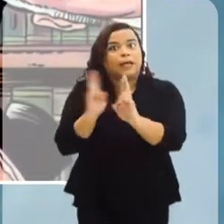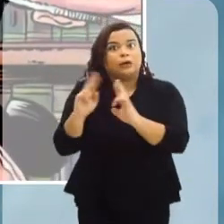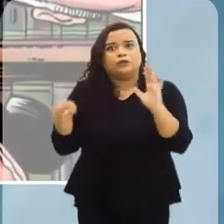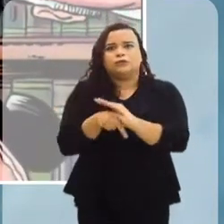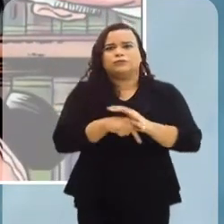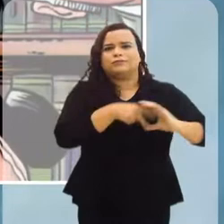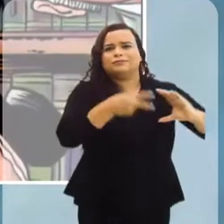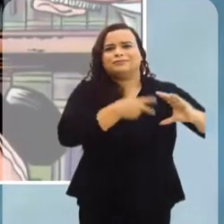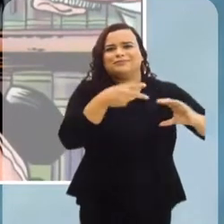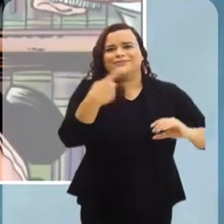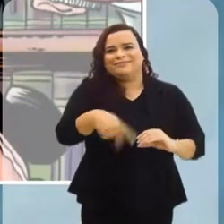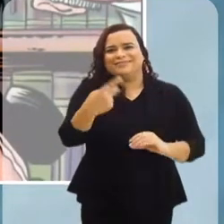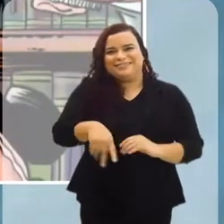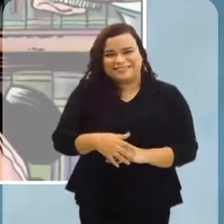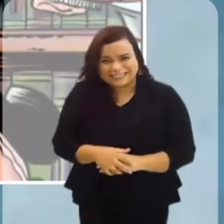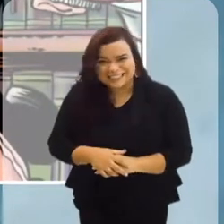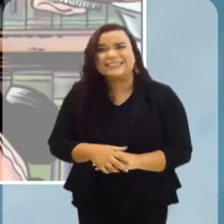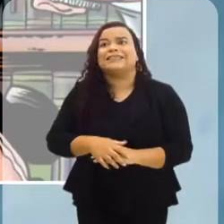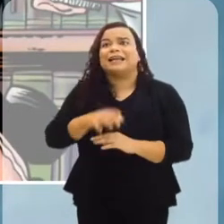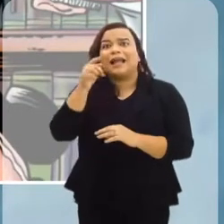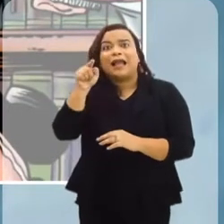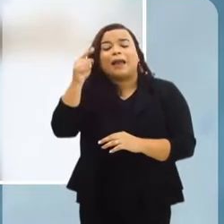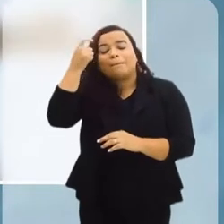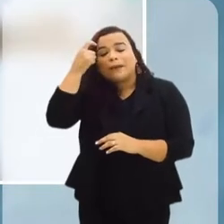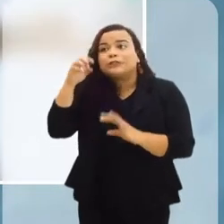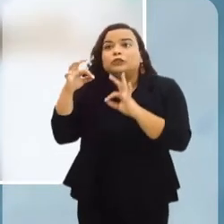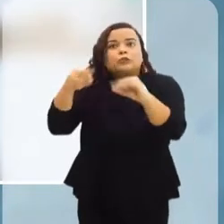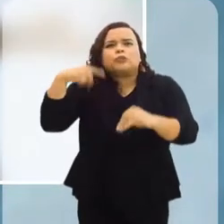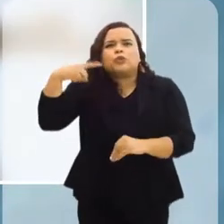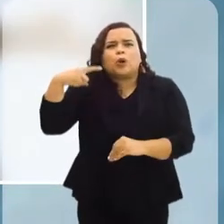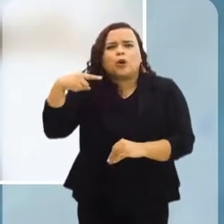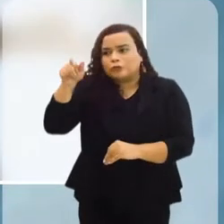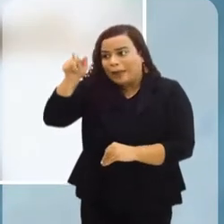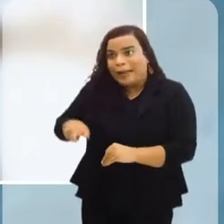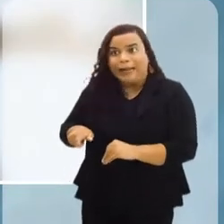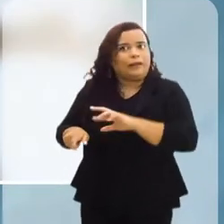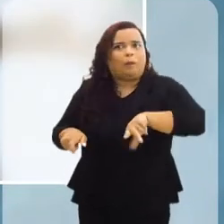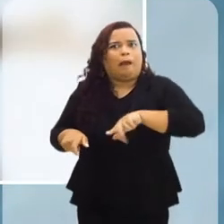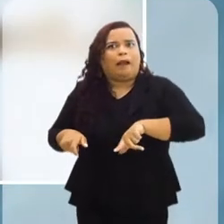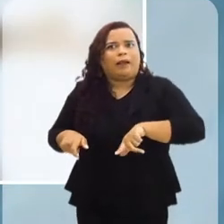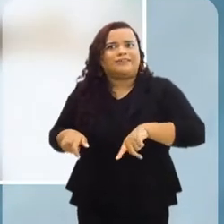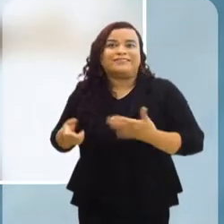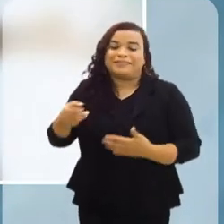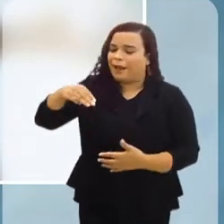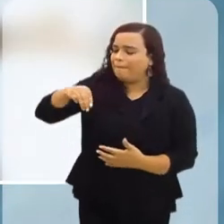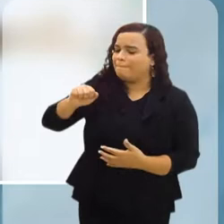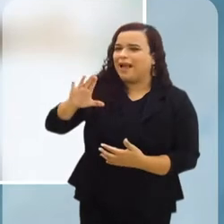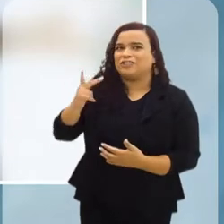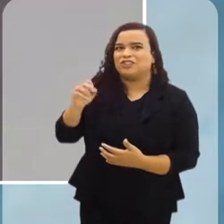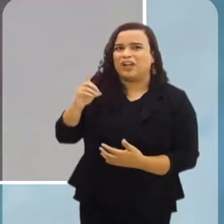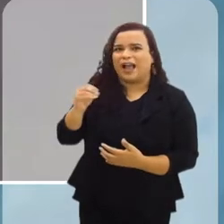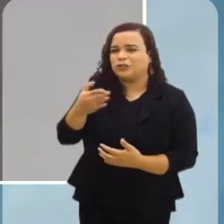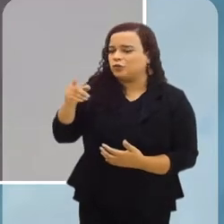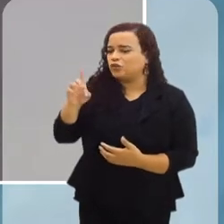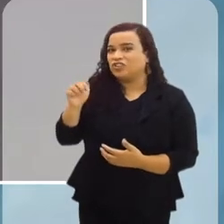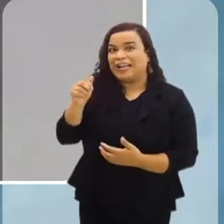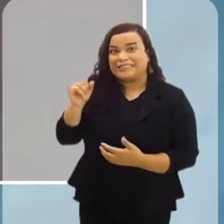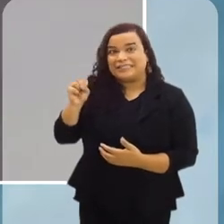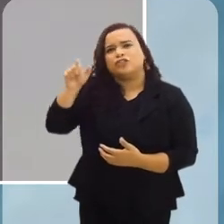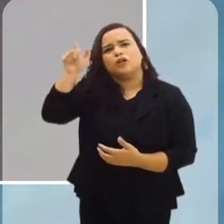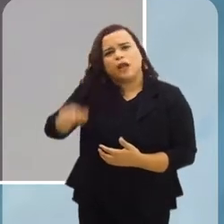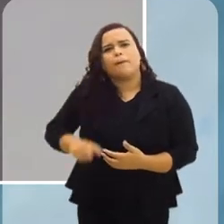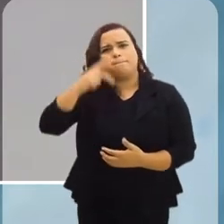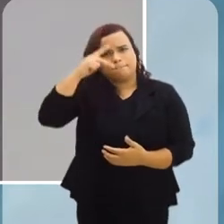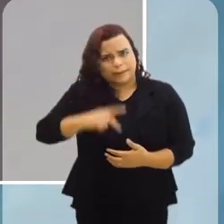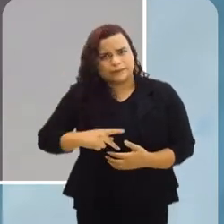sempre com recursos para a Câmara Municipal. Para ele, todos são loucos, menos ele mesmo. Machado de Assis,